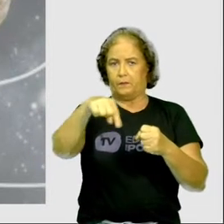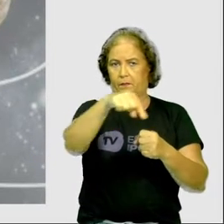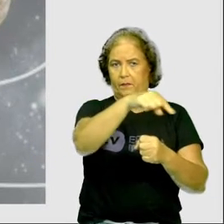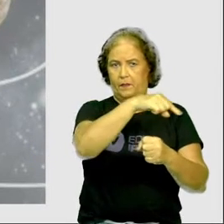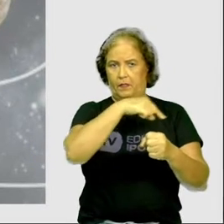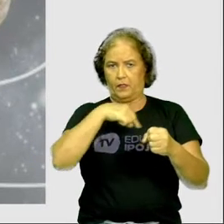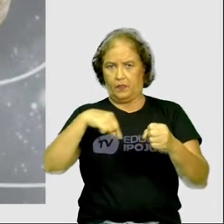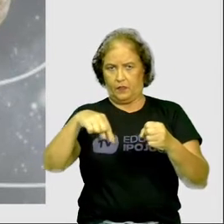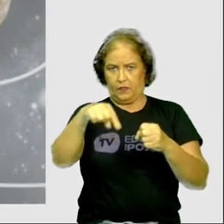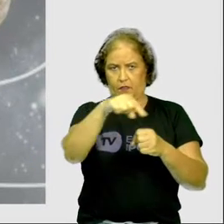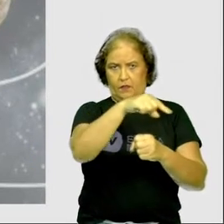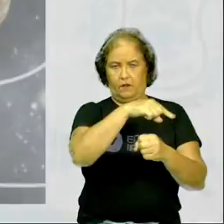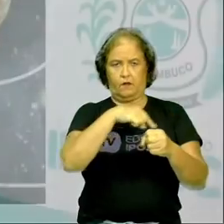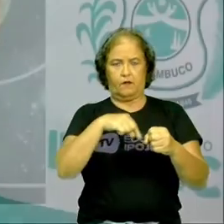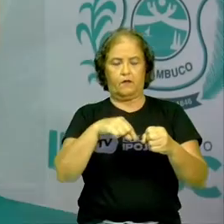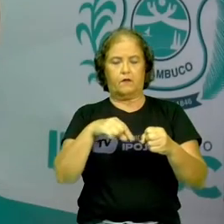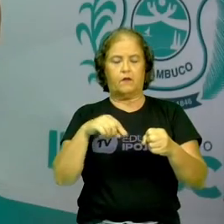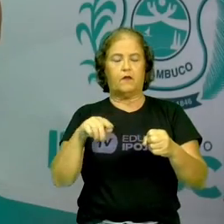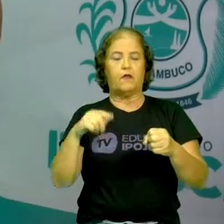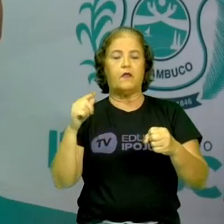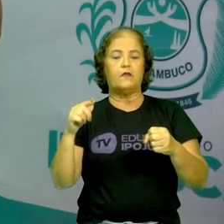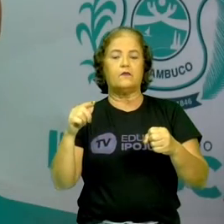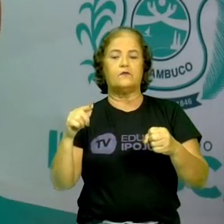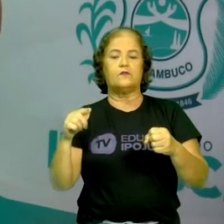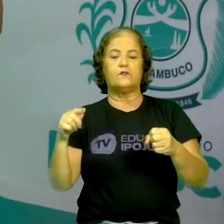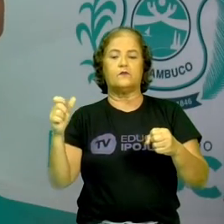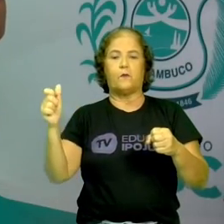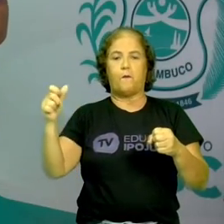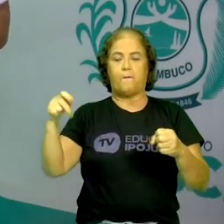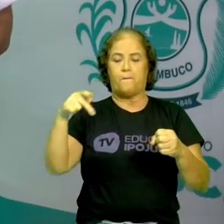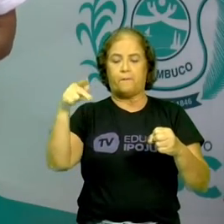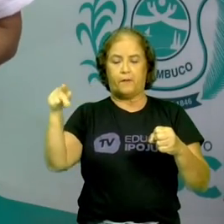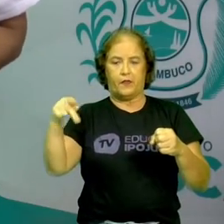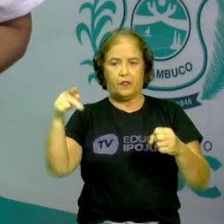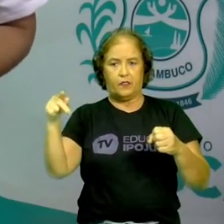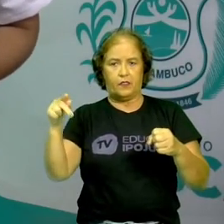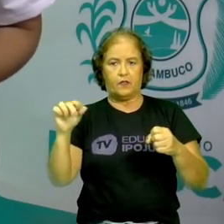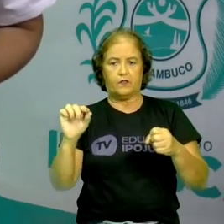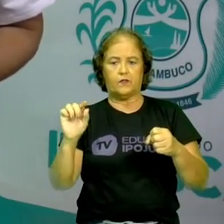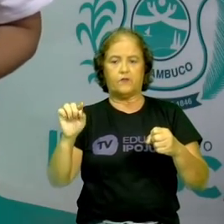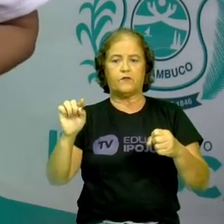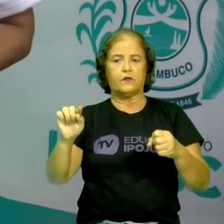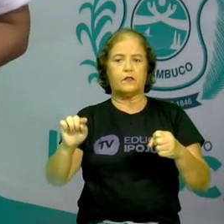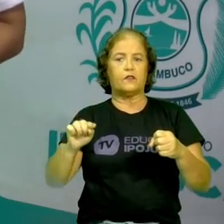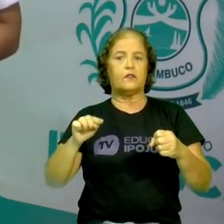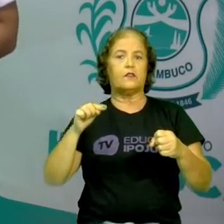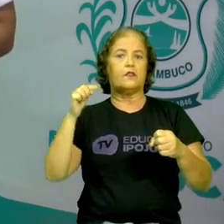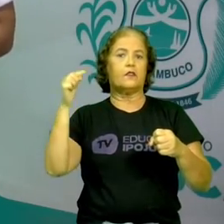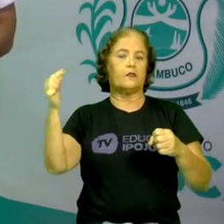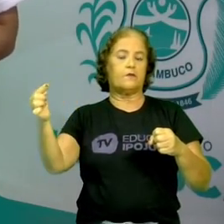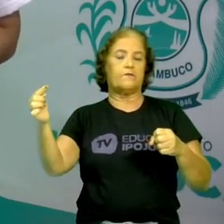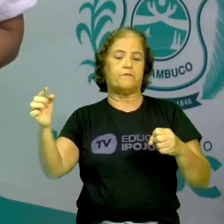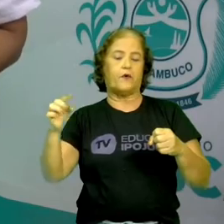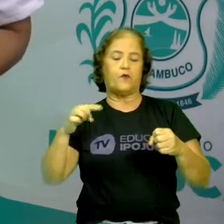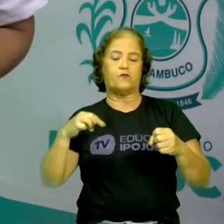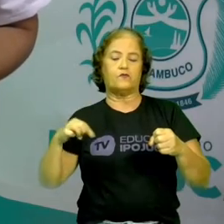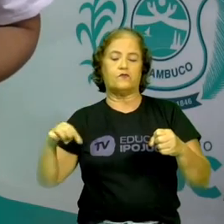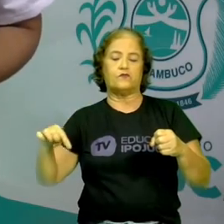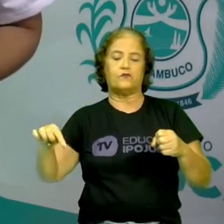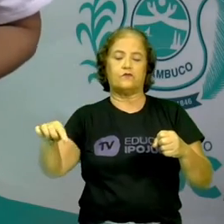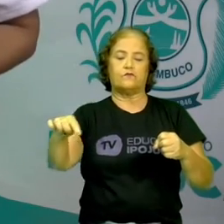esses planetas, que são os planetas exteriores, eles ficam após esse cinturão. Eles ficam